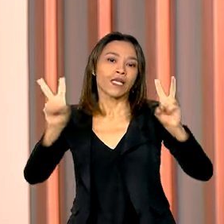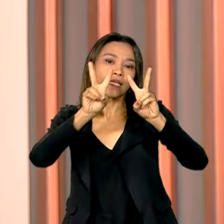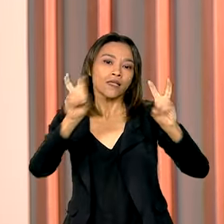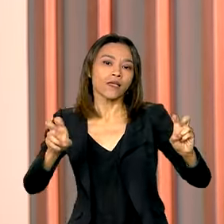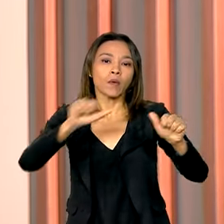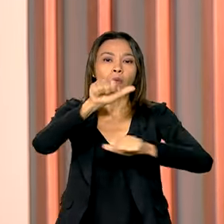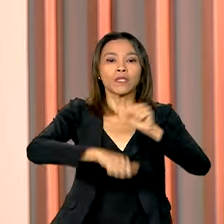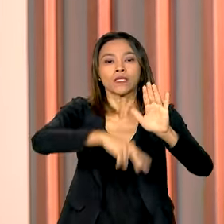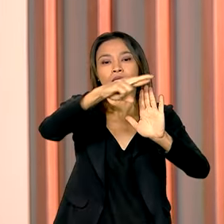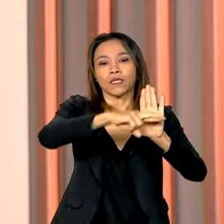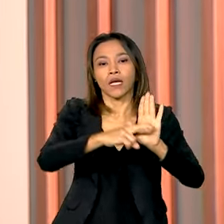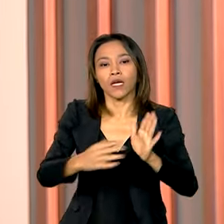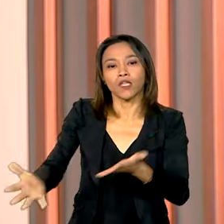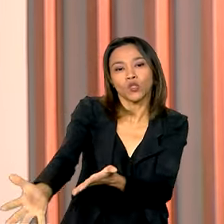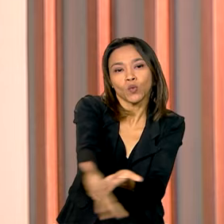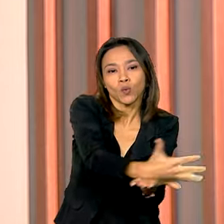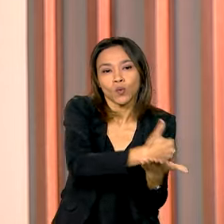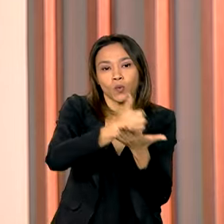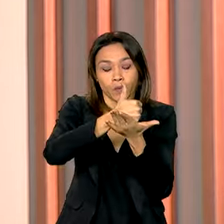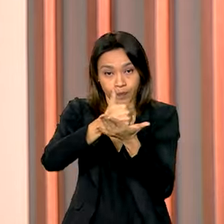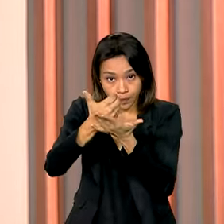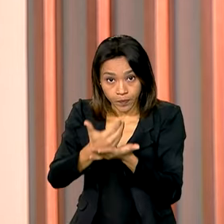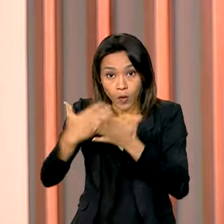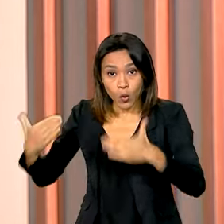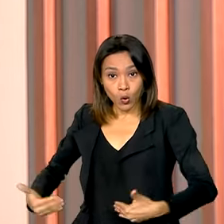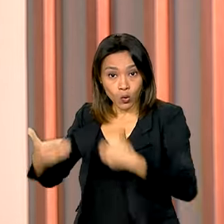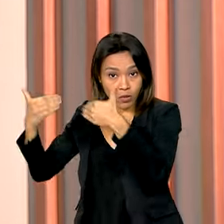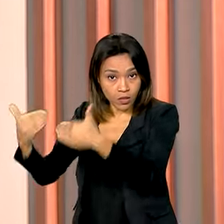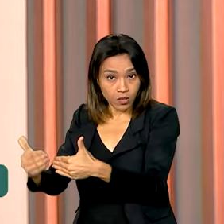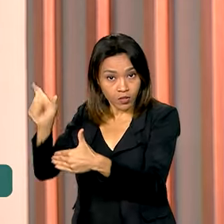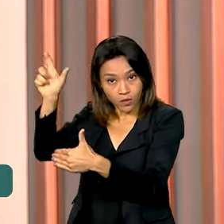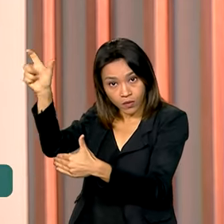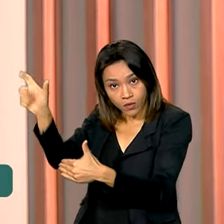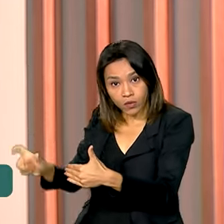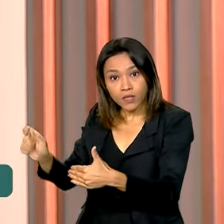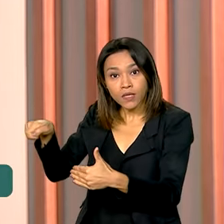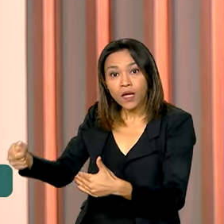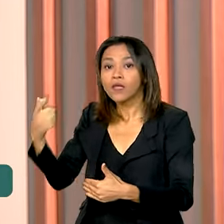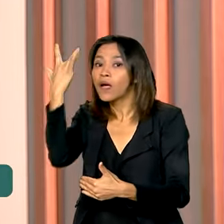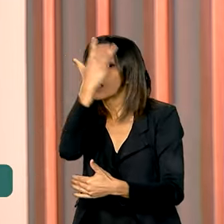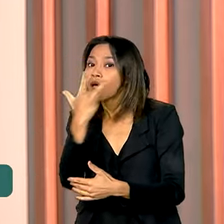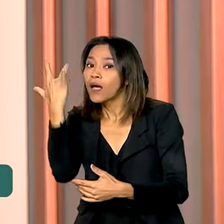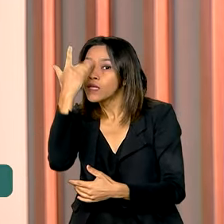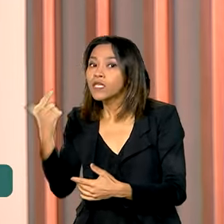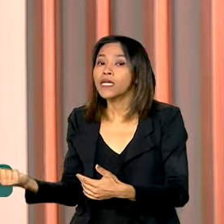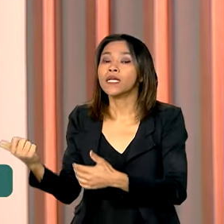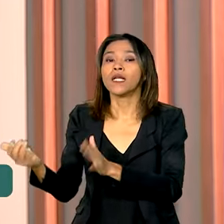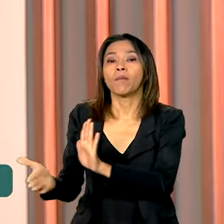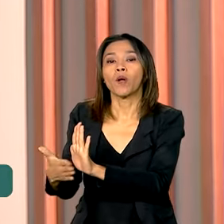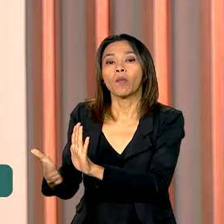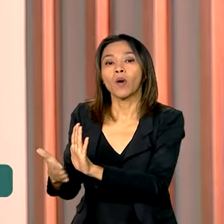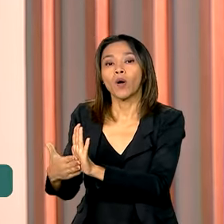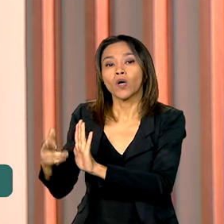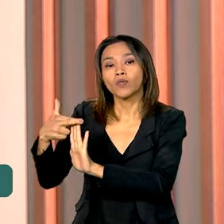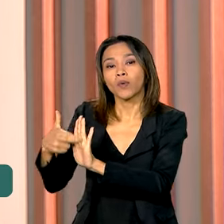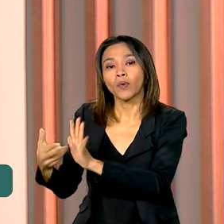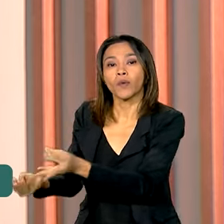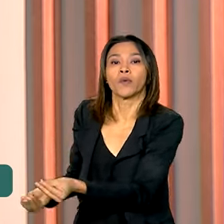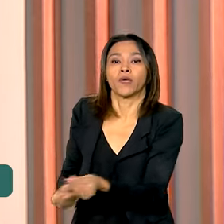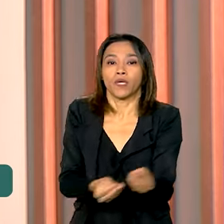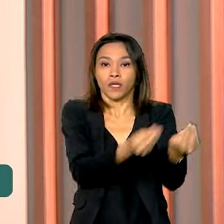tributária. O ministro da Fazenda, Fernando Haddad, entregou a proposta de regulamentação ao Congresso Nacional.